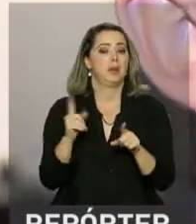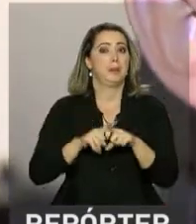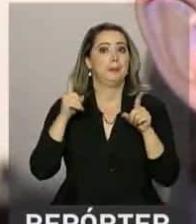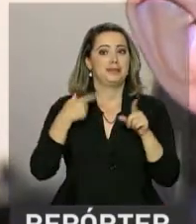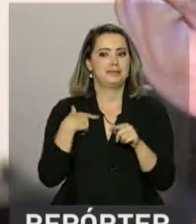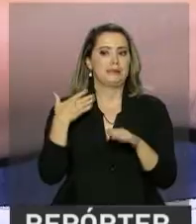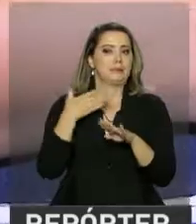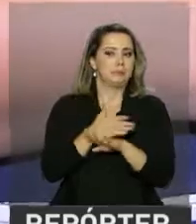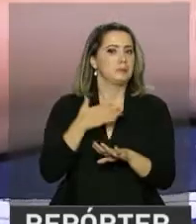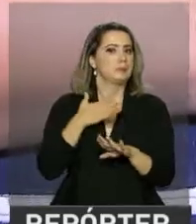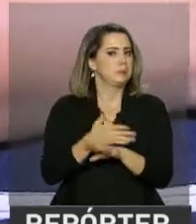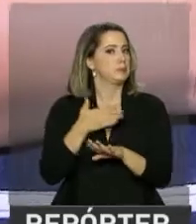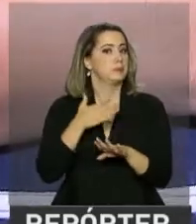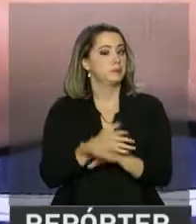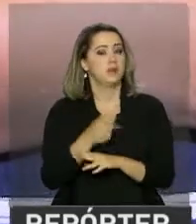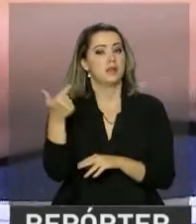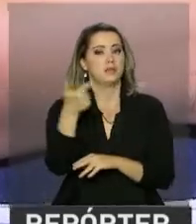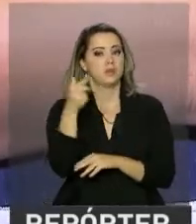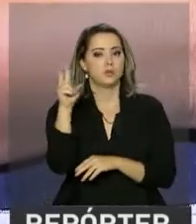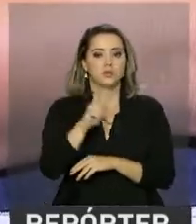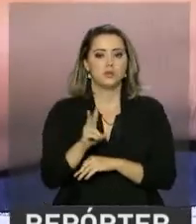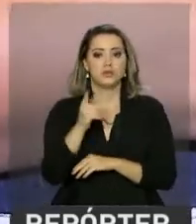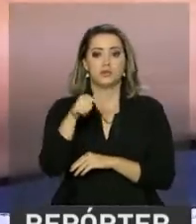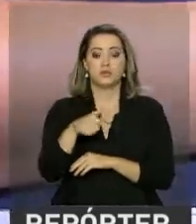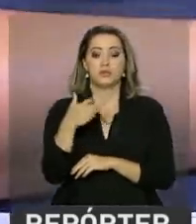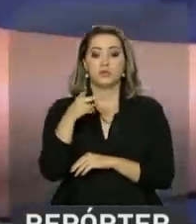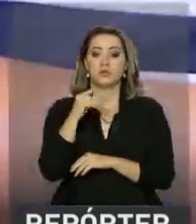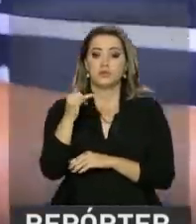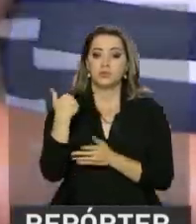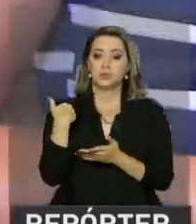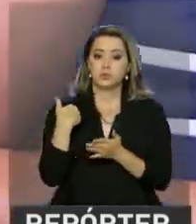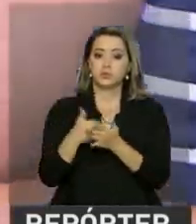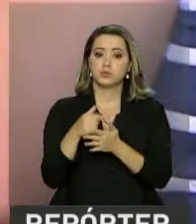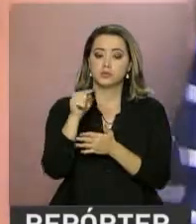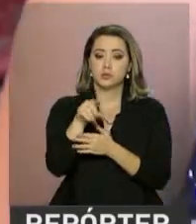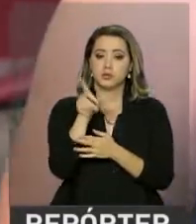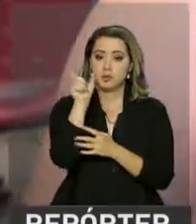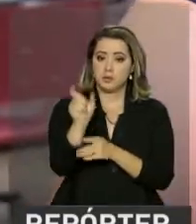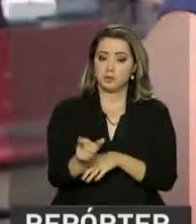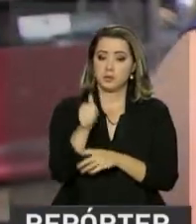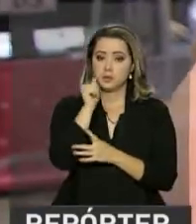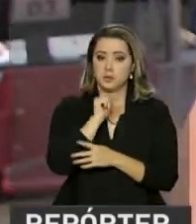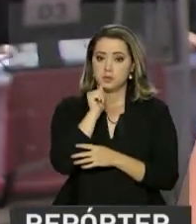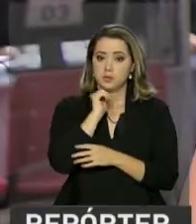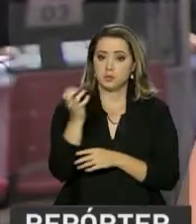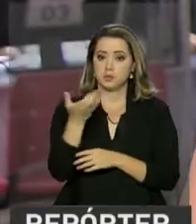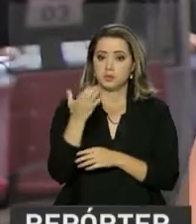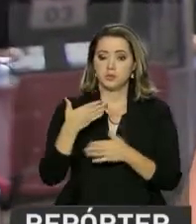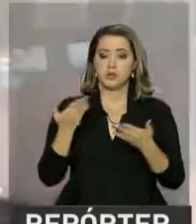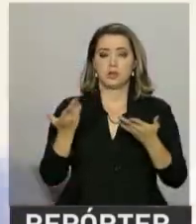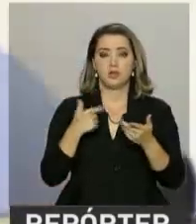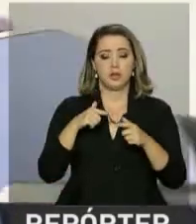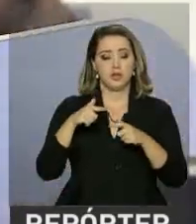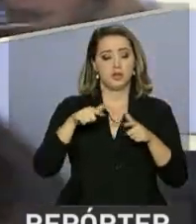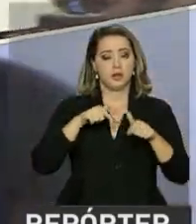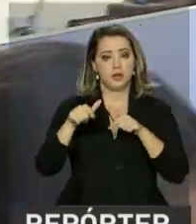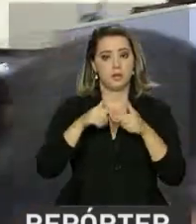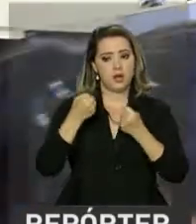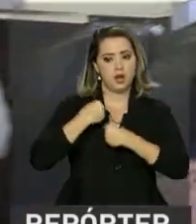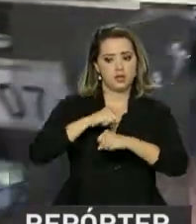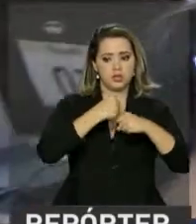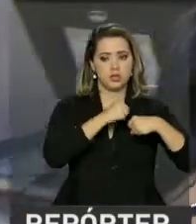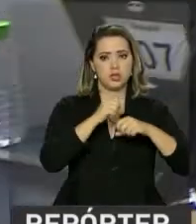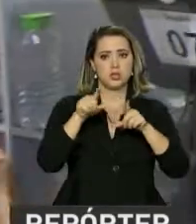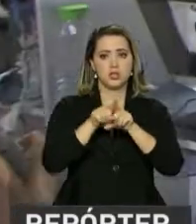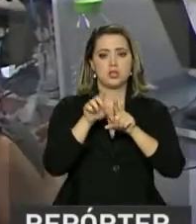ela é insistente. Esta foi a segunda vez, nos últimos dias, que a candidata a uma vaga de auxiliar de serviços gerais vai até